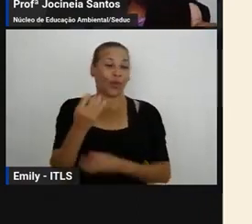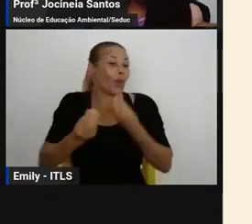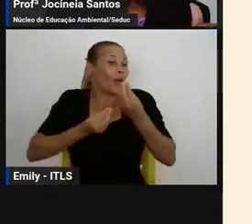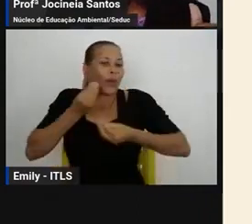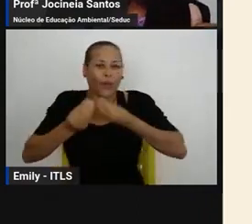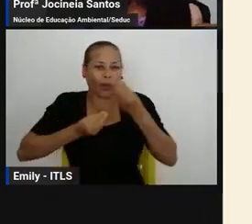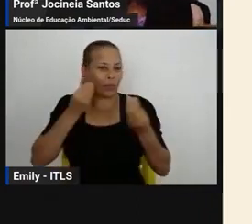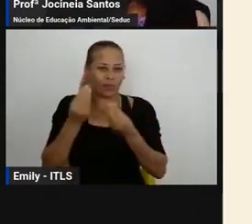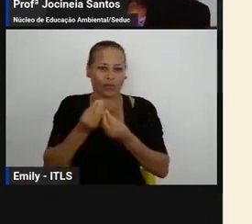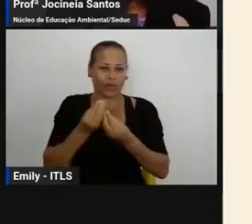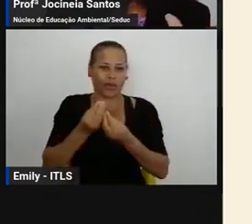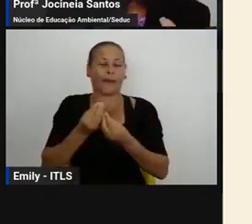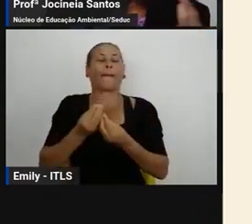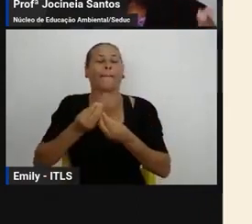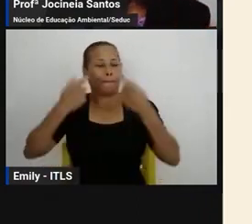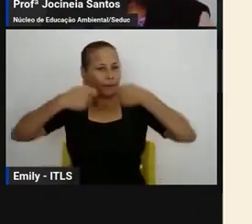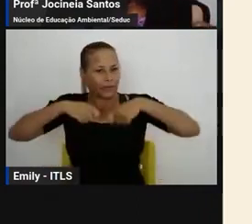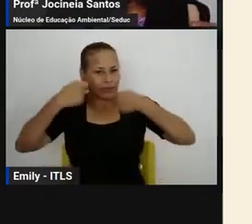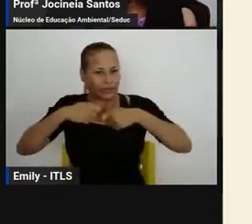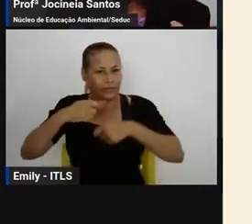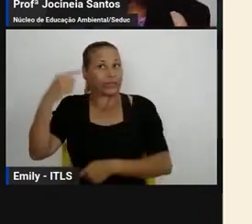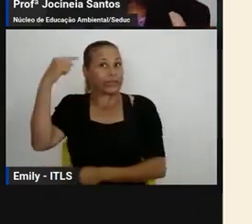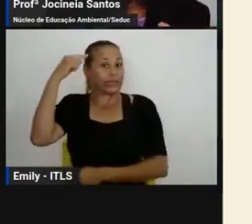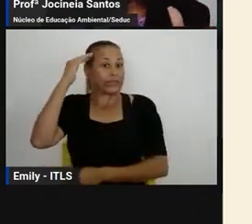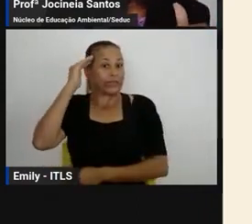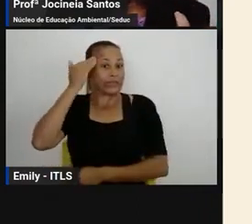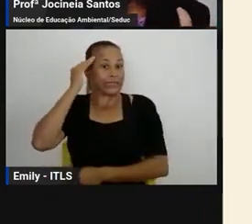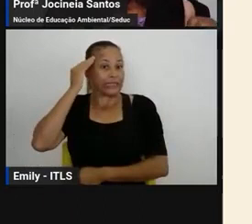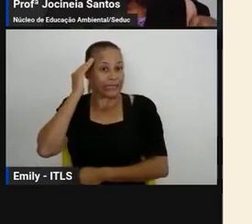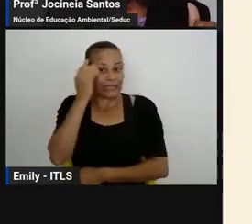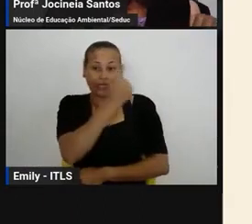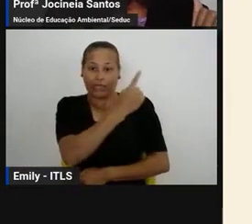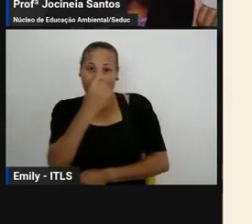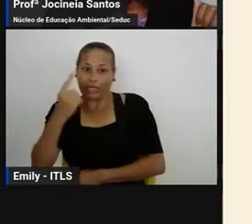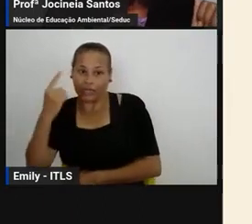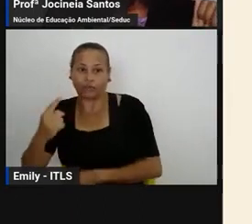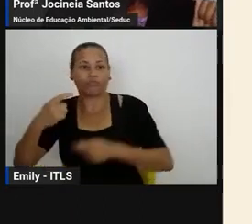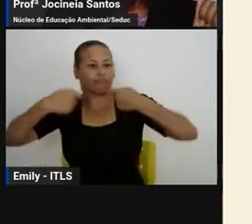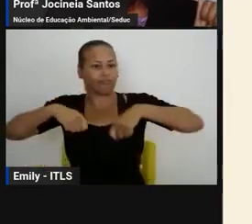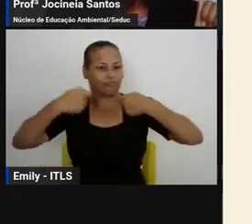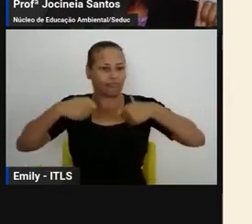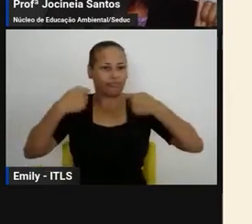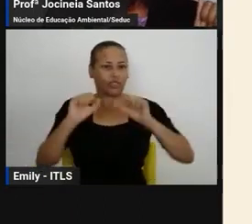18,8% satisfatório 12,5% razoável